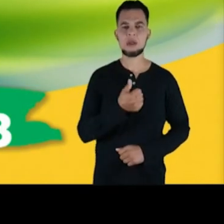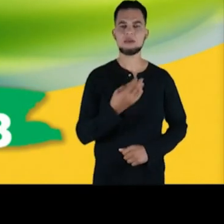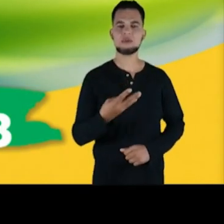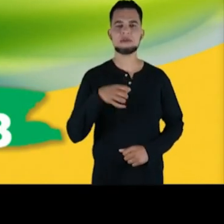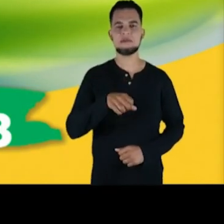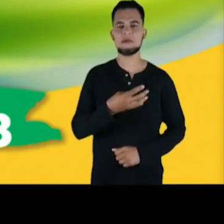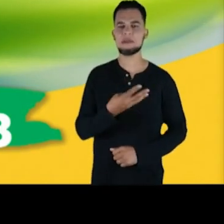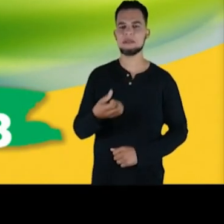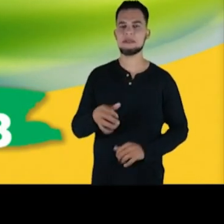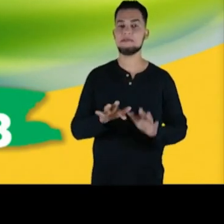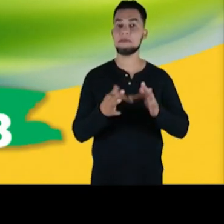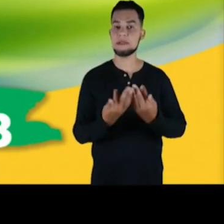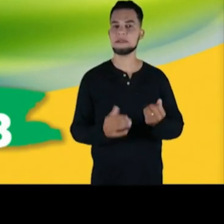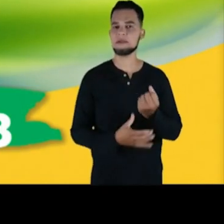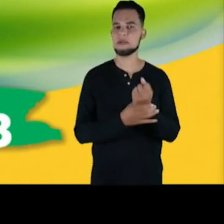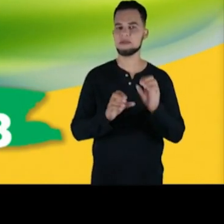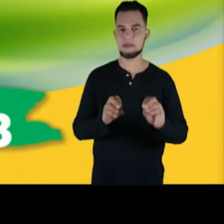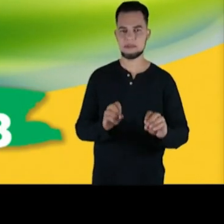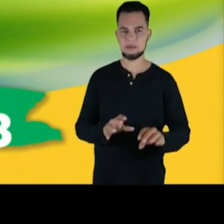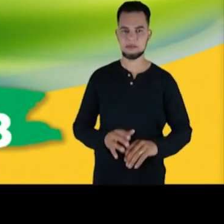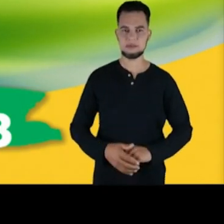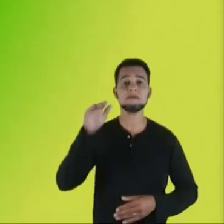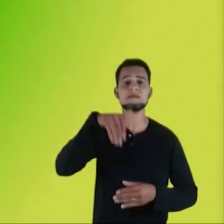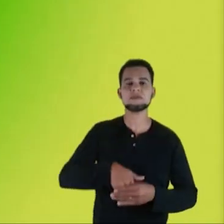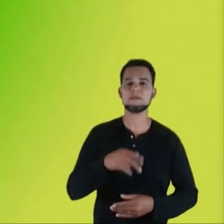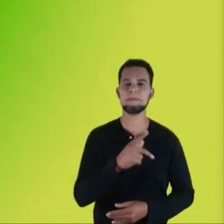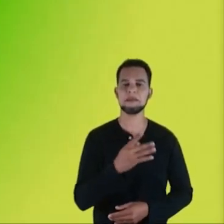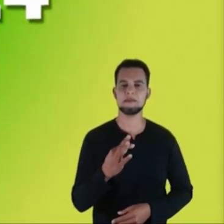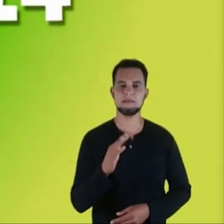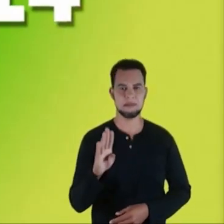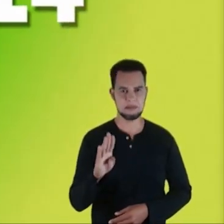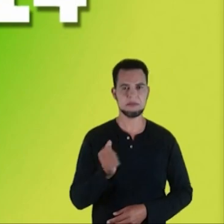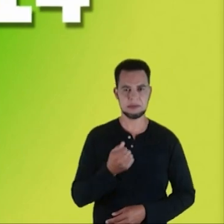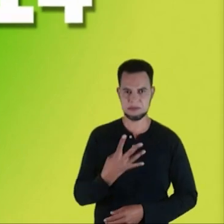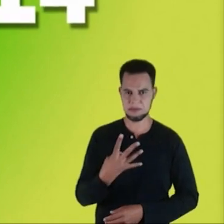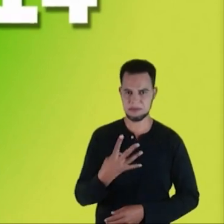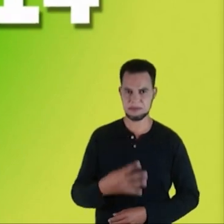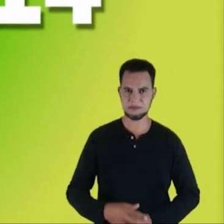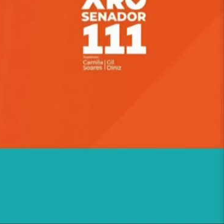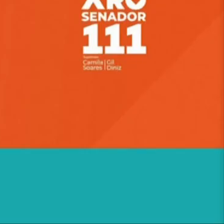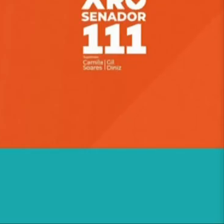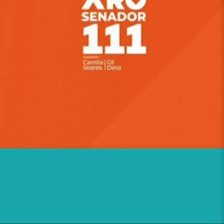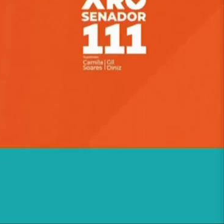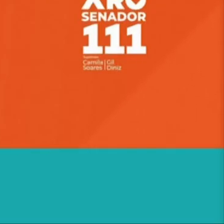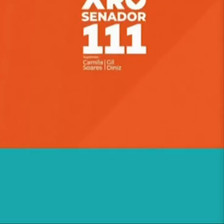Valério, 14, 943. Família, segurança e educação. Vote PTB, 14.